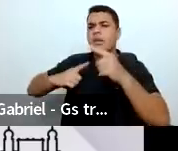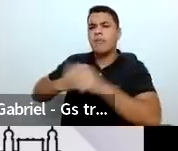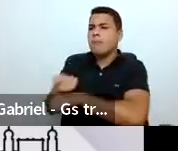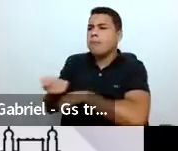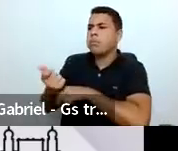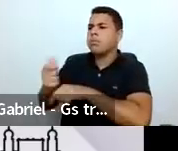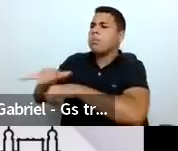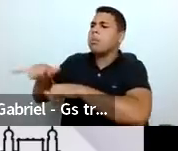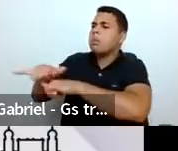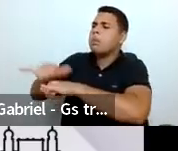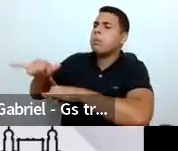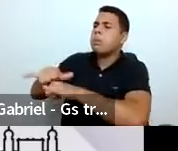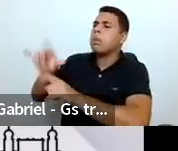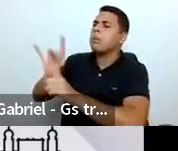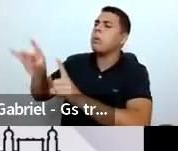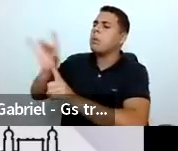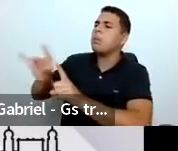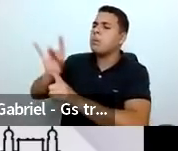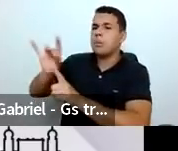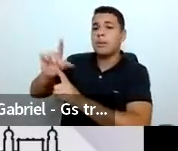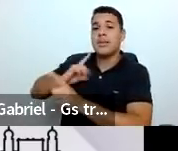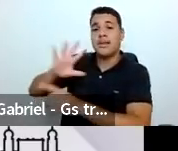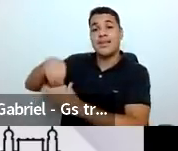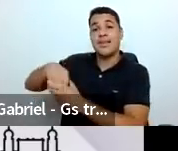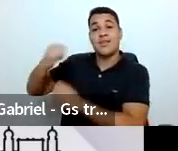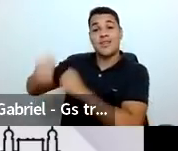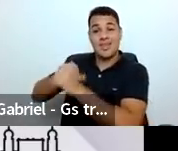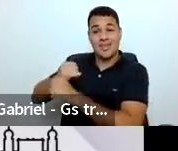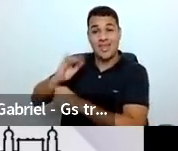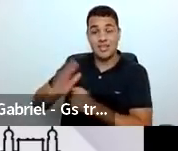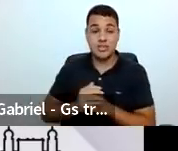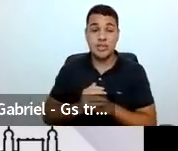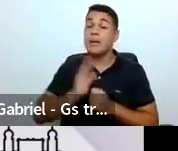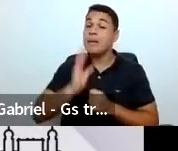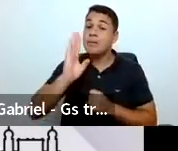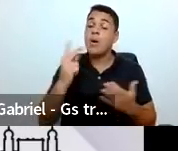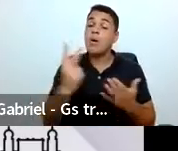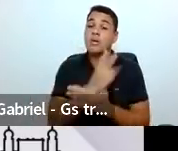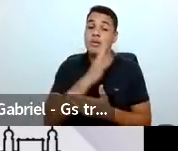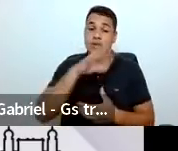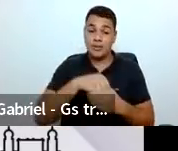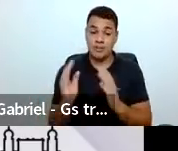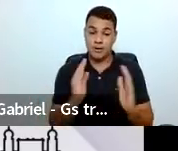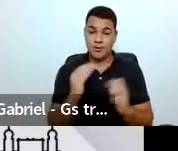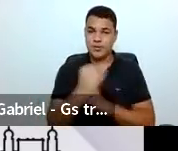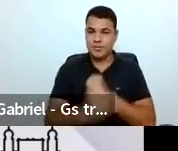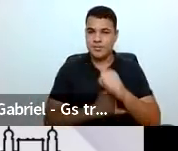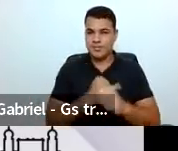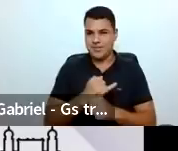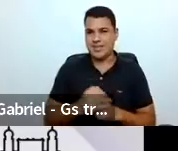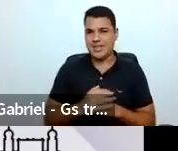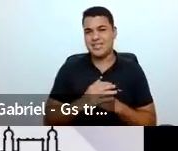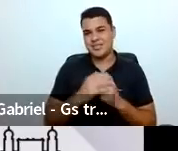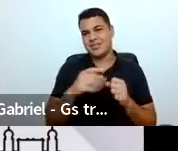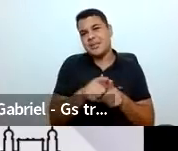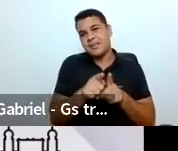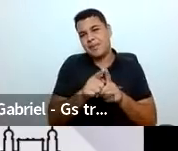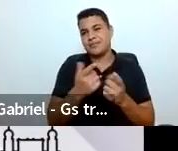o cuidado que a gente precisa ter na internet durante toda a pandemia, tudo que assistimos, a